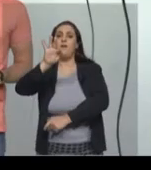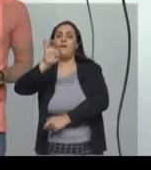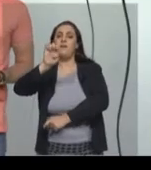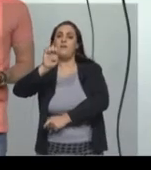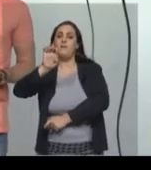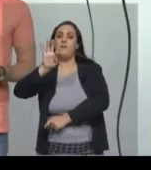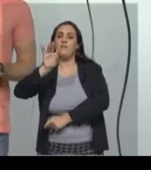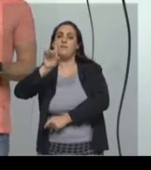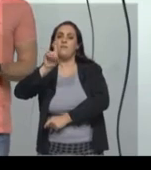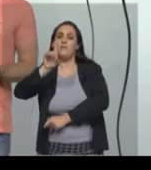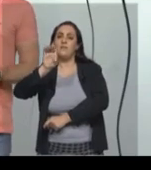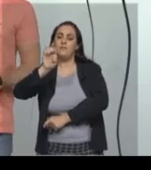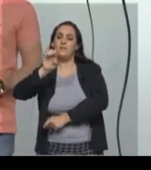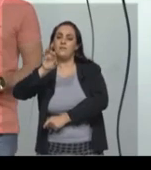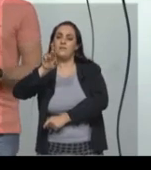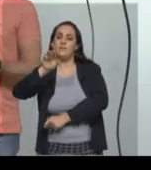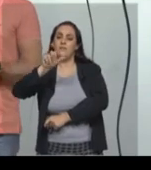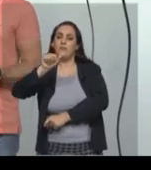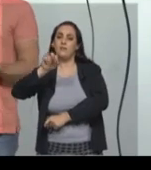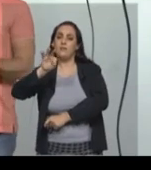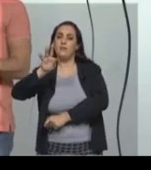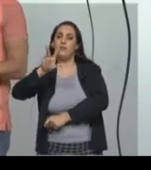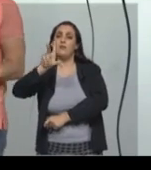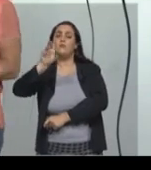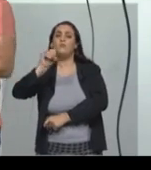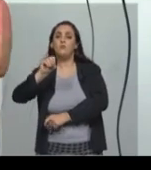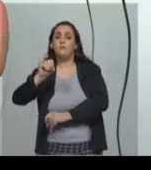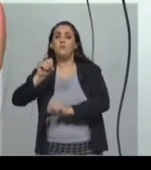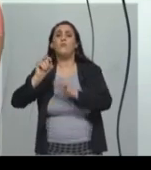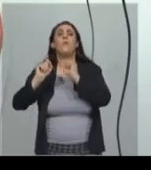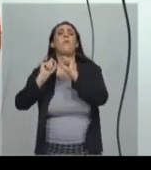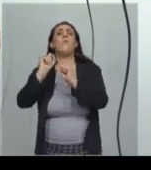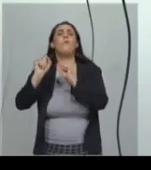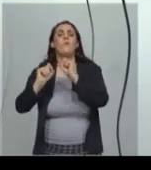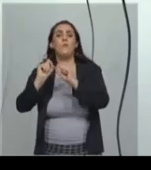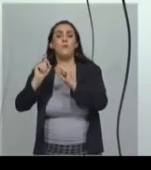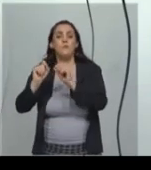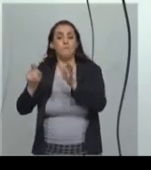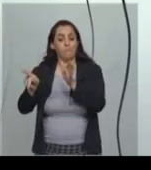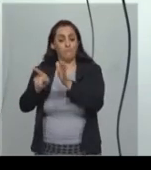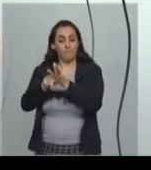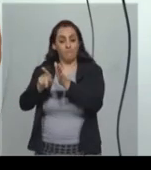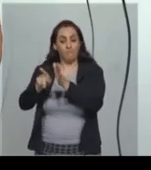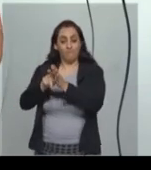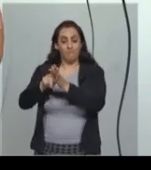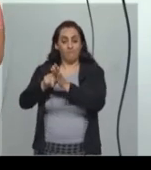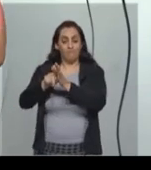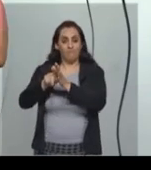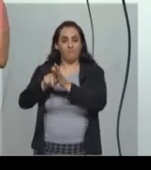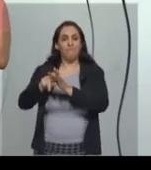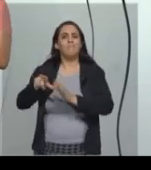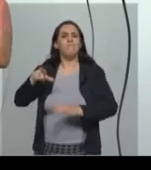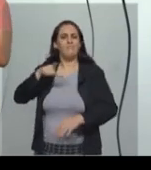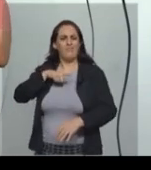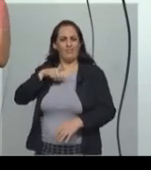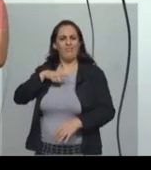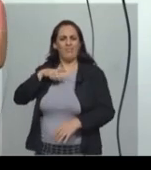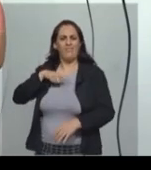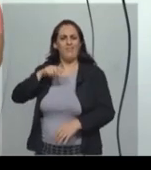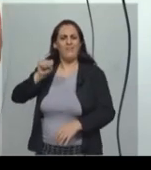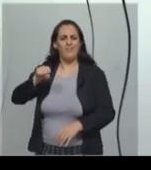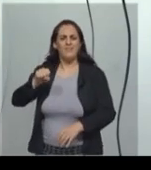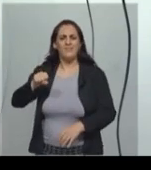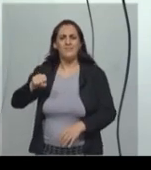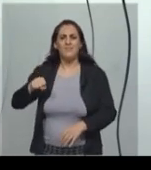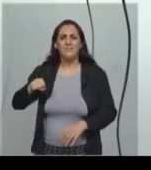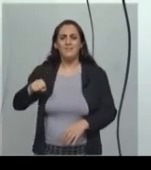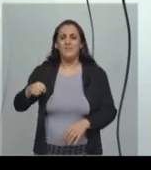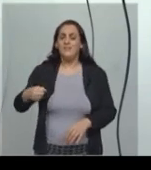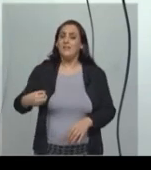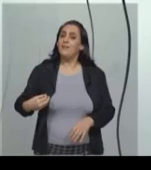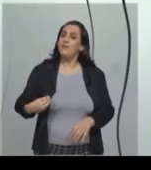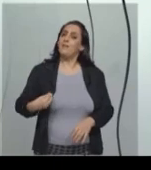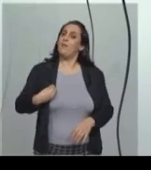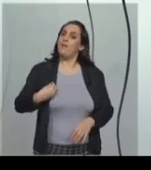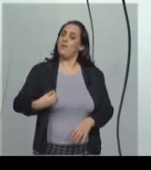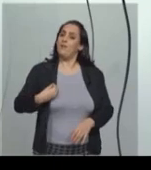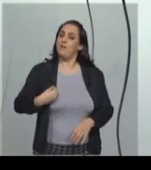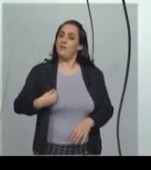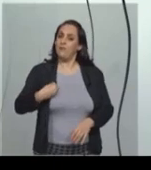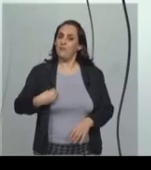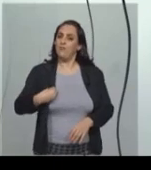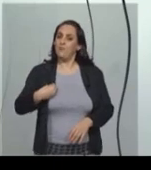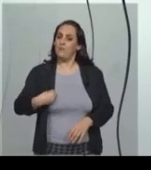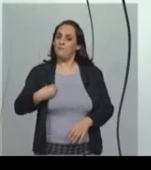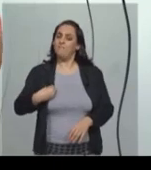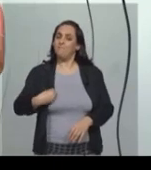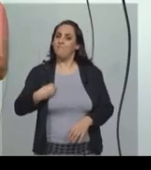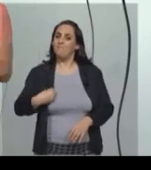Minas Gerais, a gente está falando da unidade federativa de Minas Gerais. O Brasil, nosso país, é composto por 27 unidades